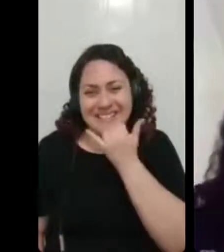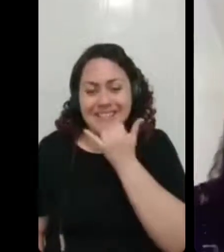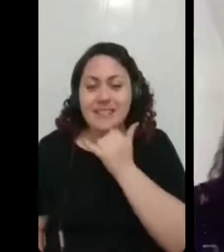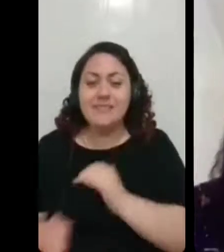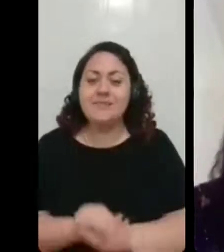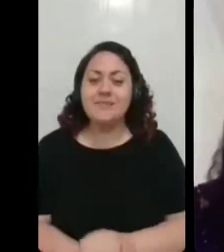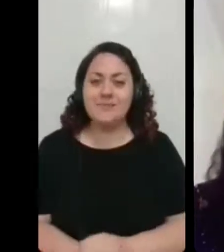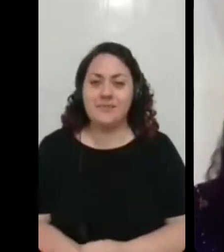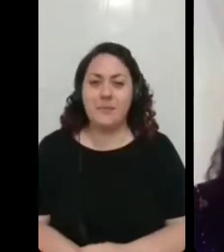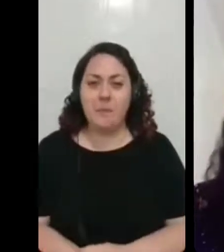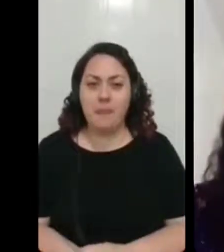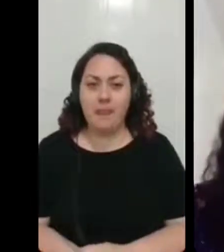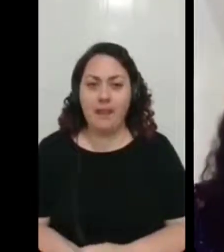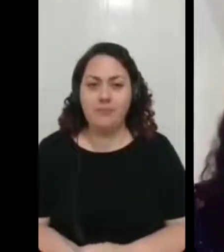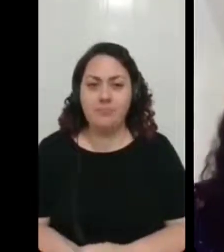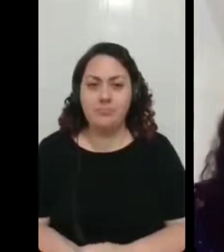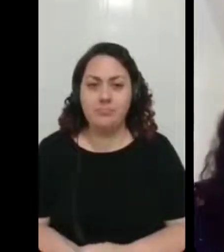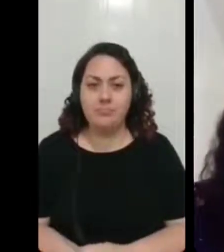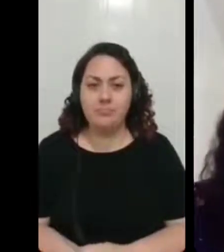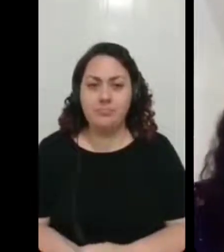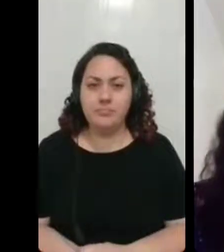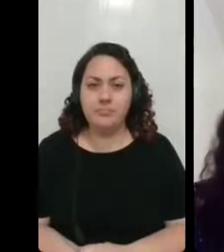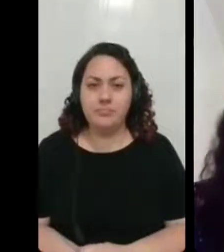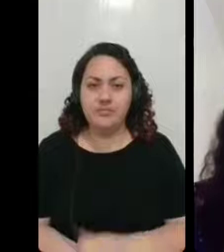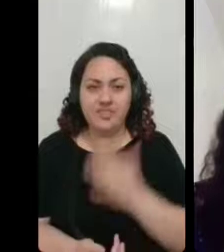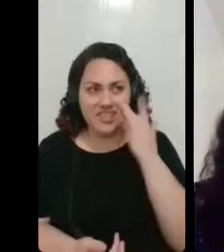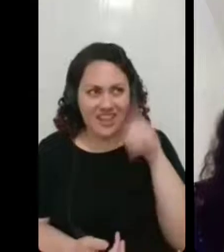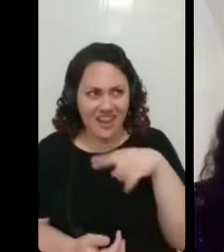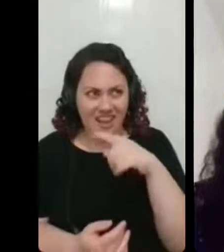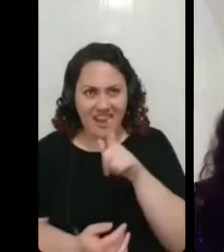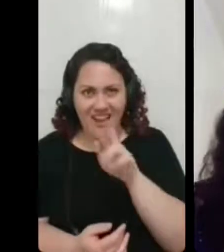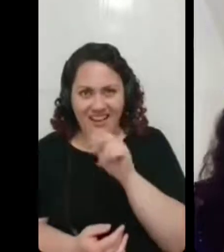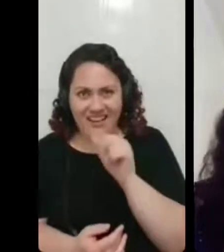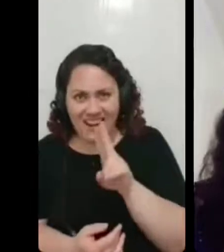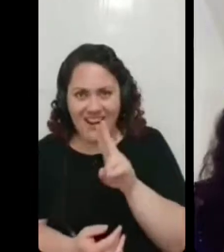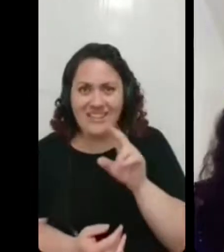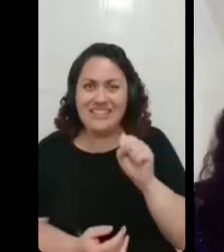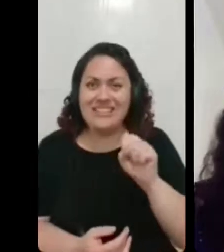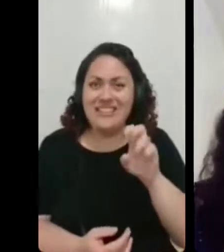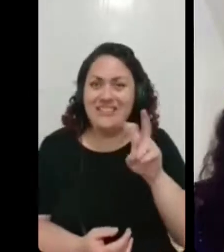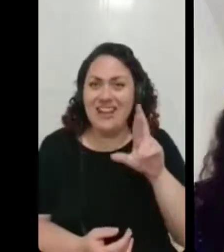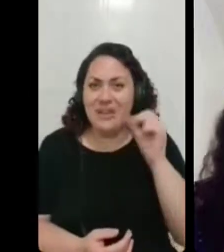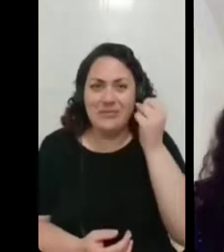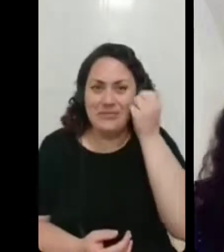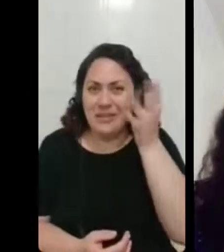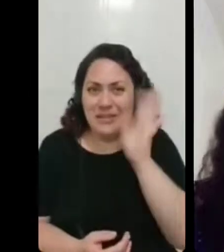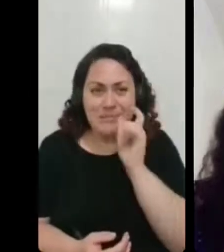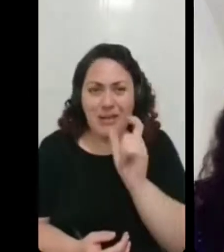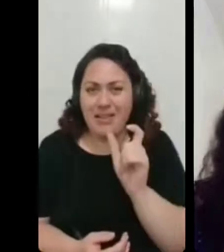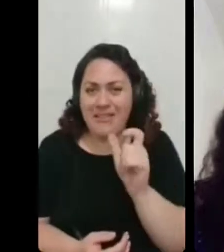mas foi, eu não sei se é grau severo, agora se fala, gente. Ok? Me faltou a palavra.